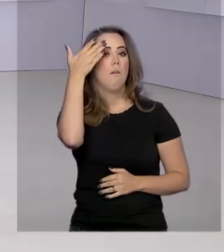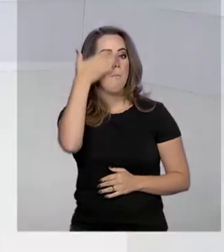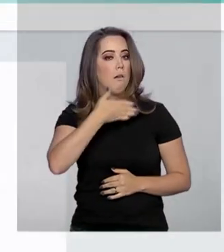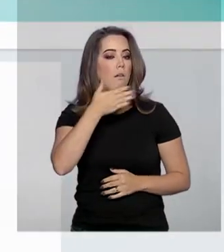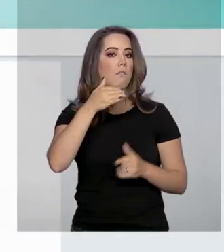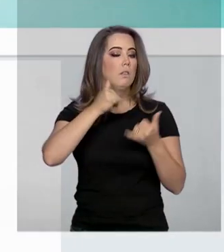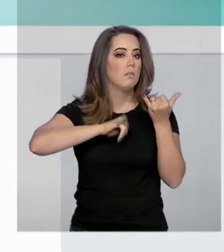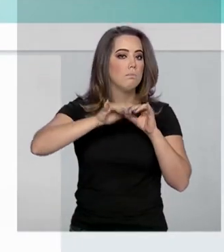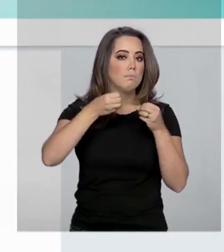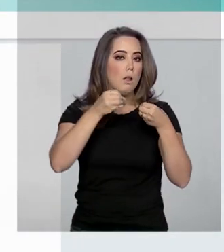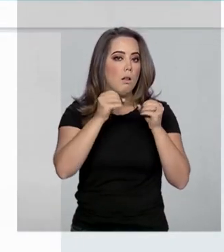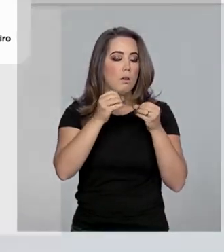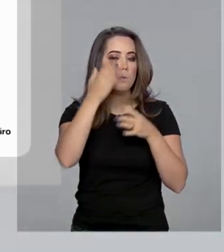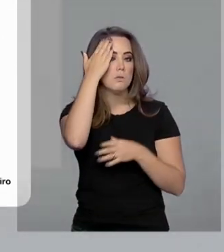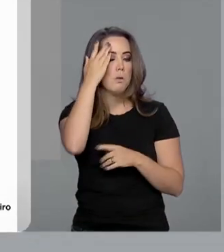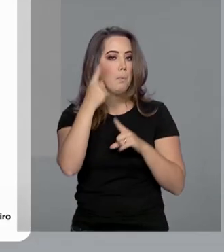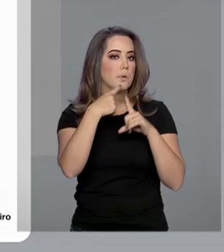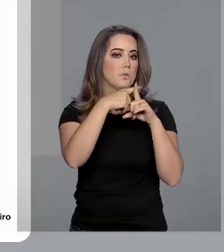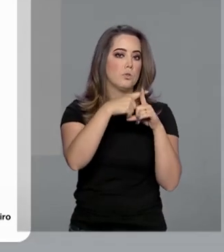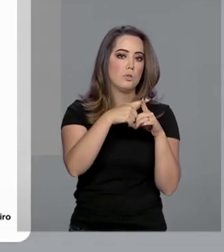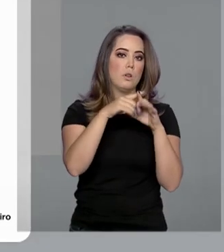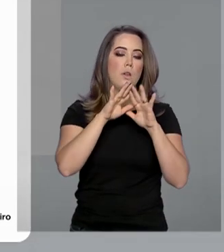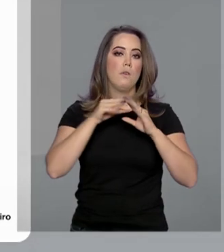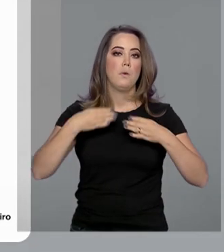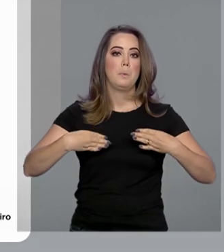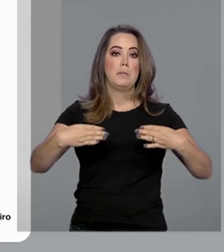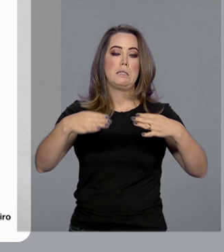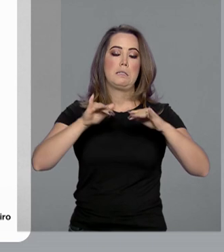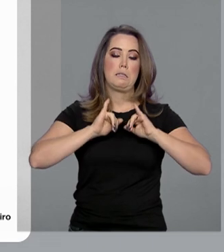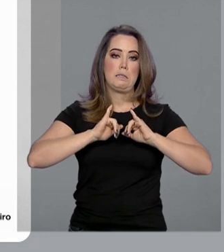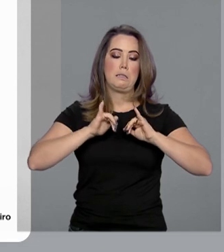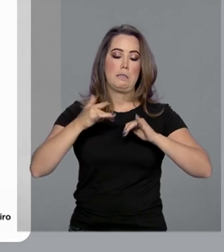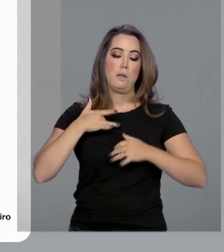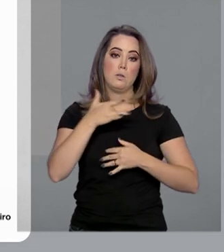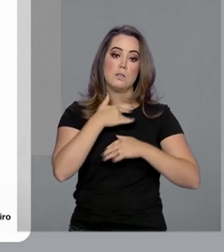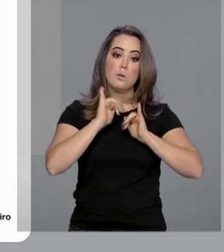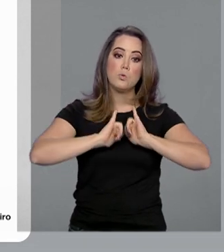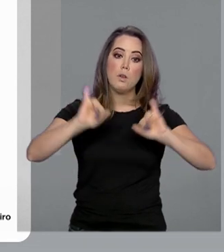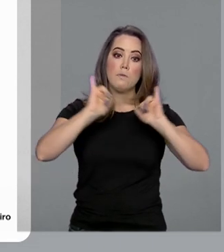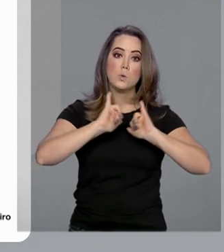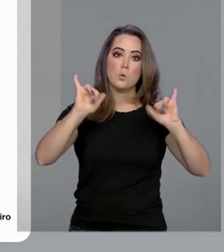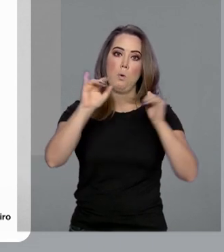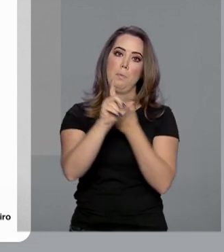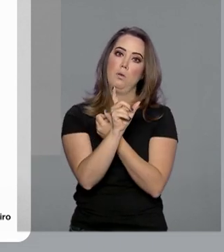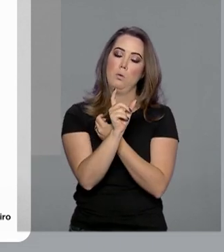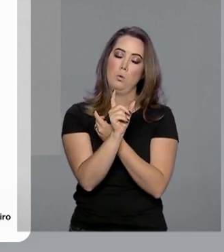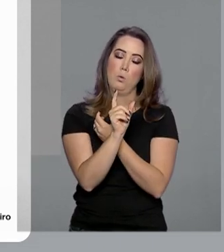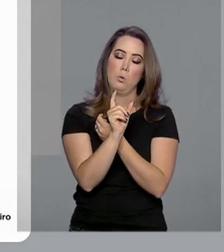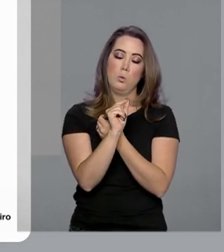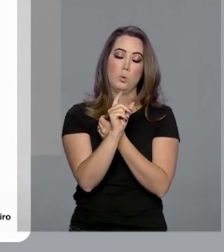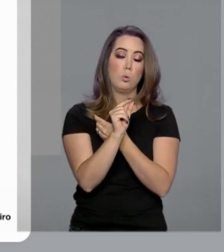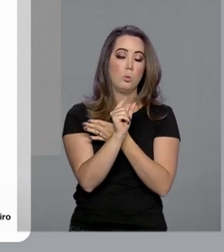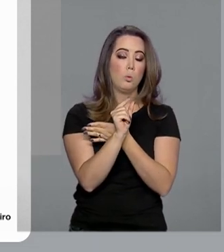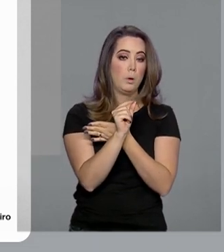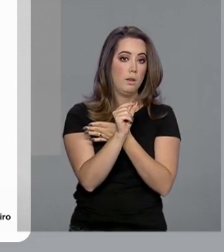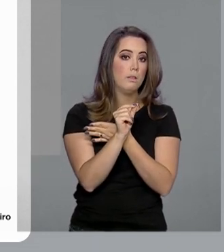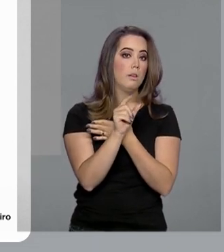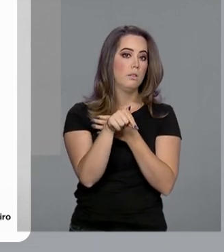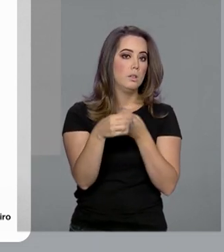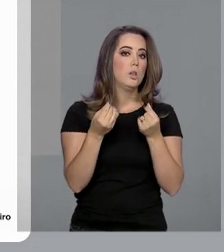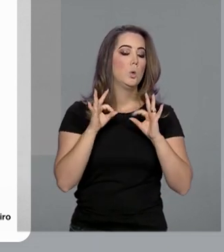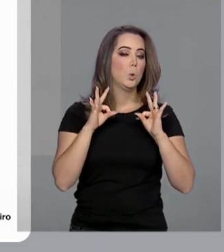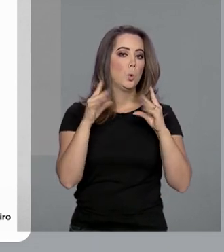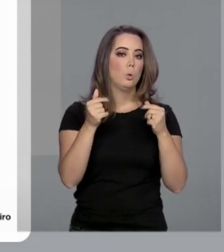o Ministério da Saúde, pelas redes sociais, comunicou o fato à população e lembrou que todas as medidas preventivas estão sendo